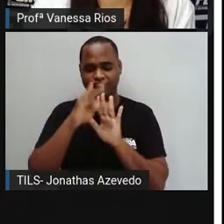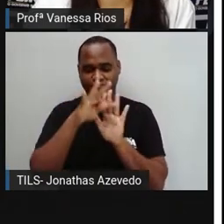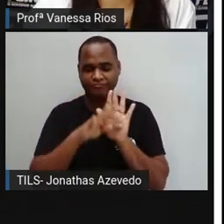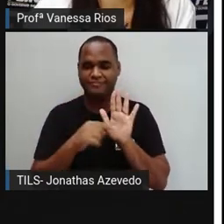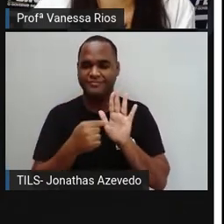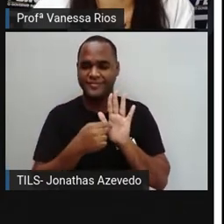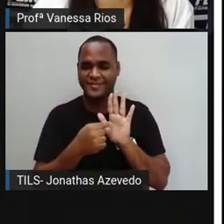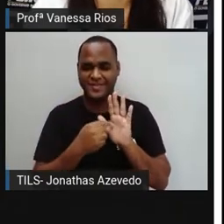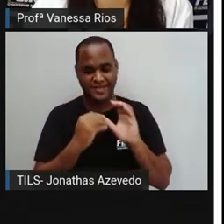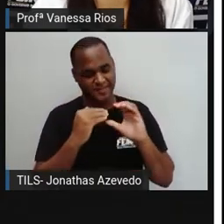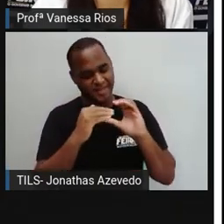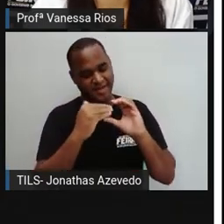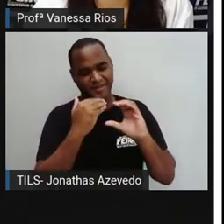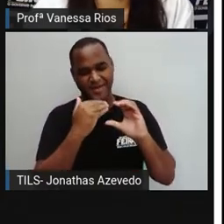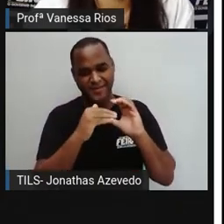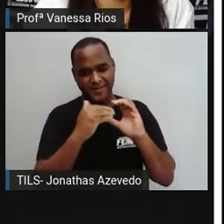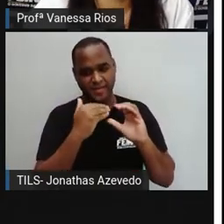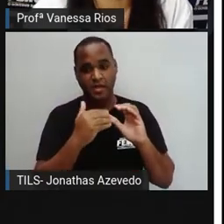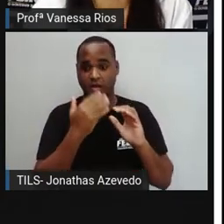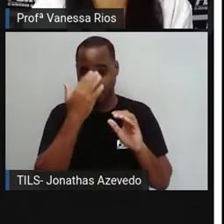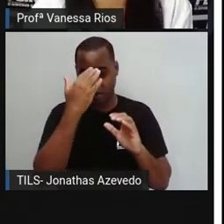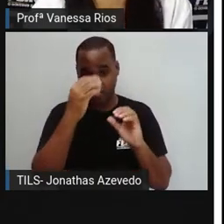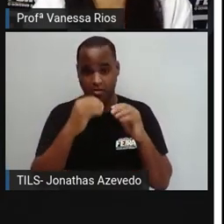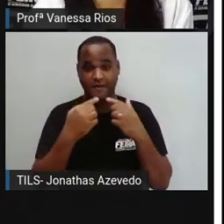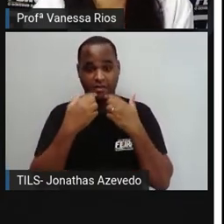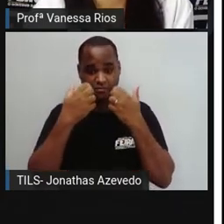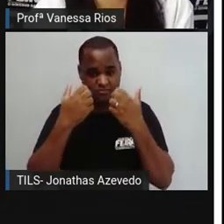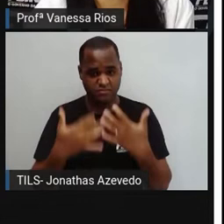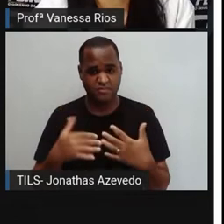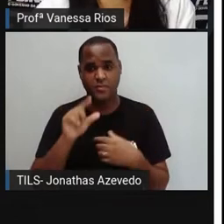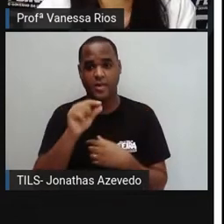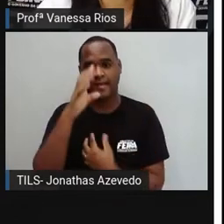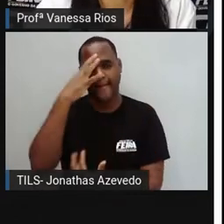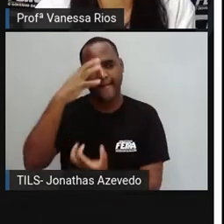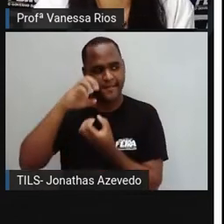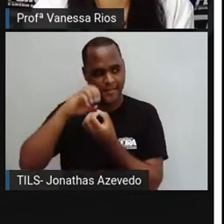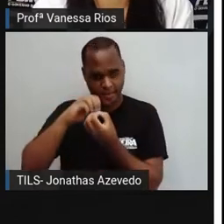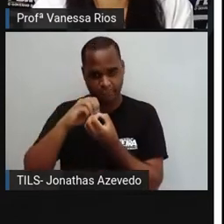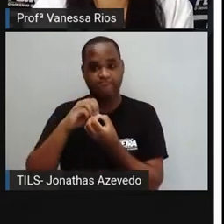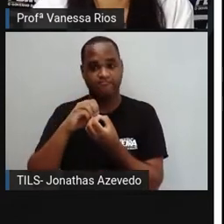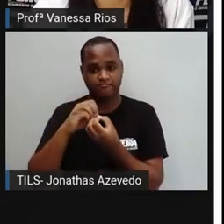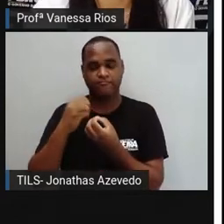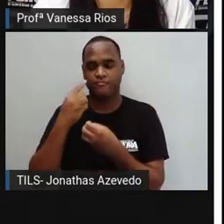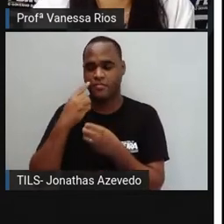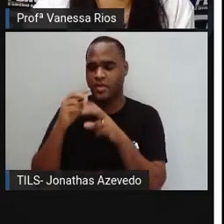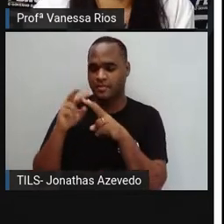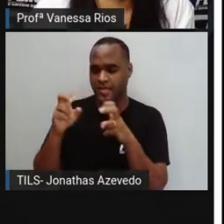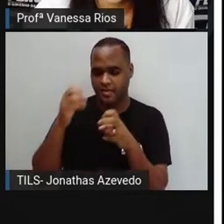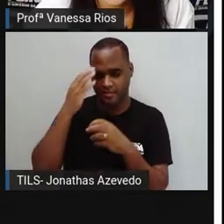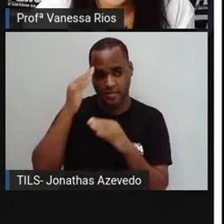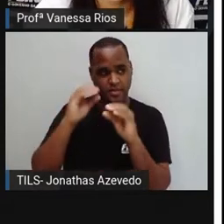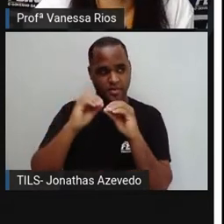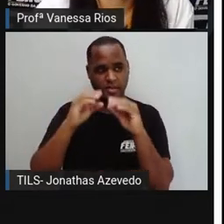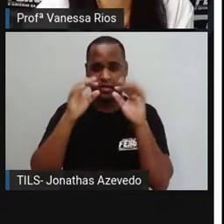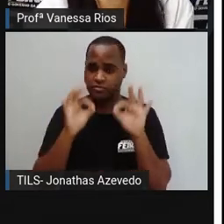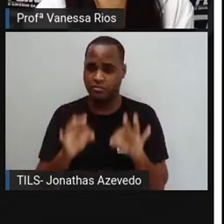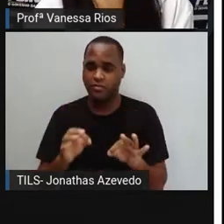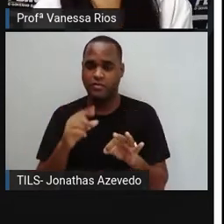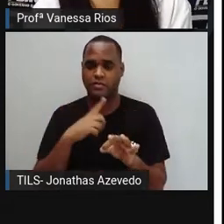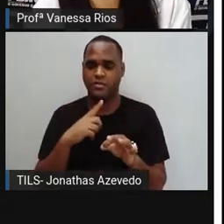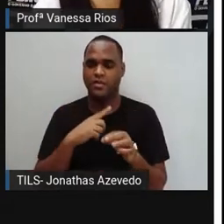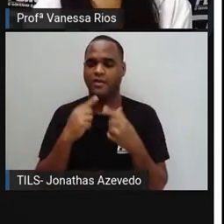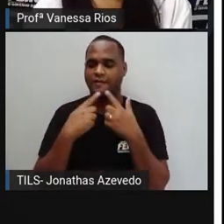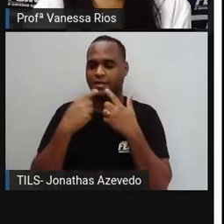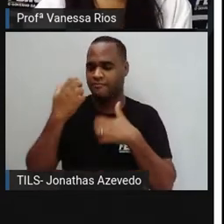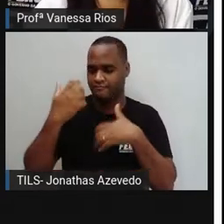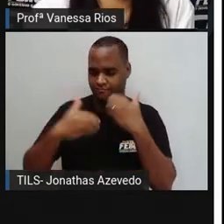que a mensagem seja compreendida, ela seja entregue de forma a ter uma interpretação correta daquilo que